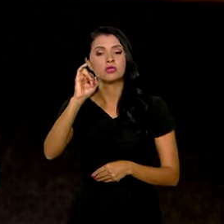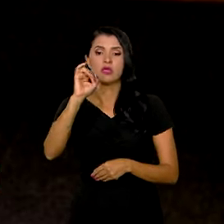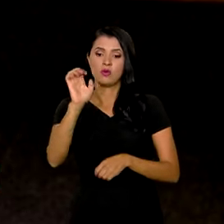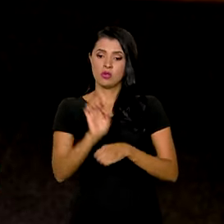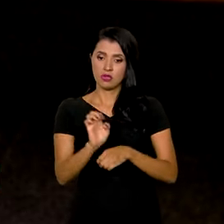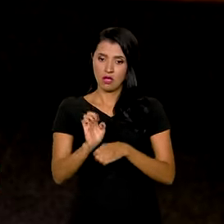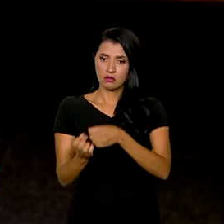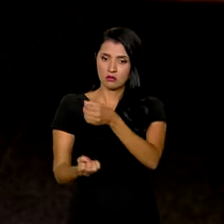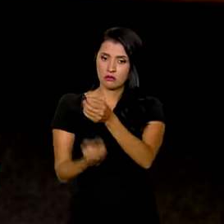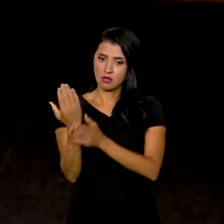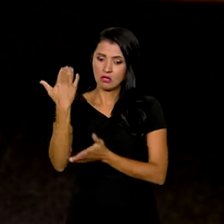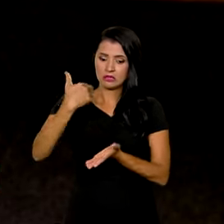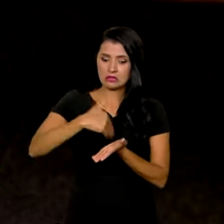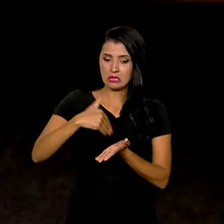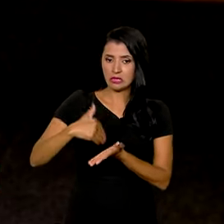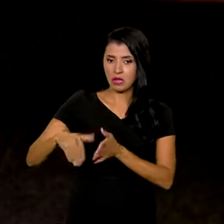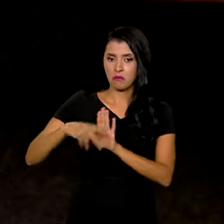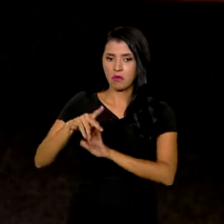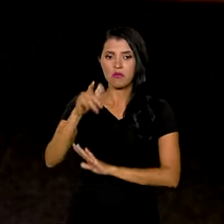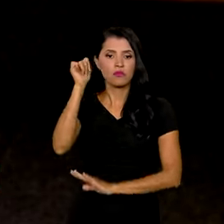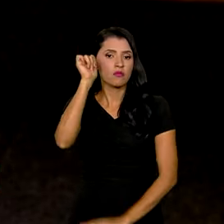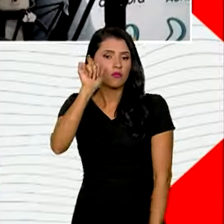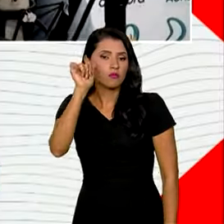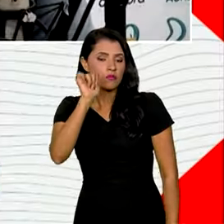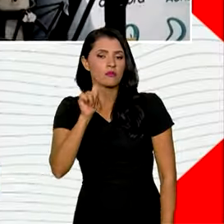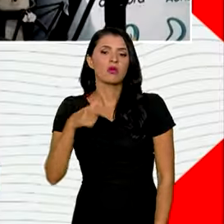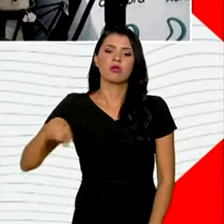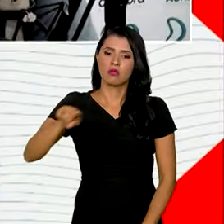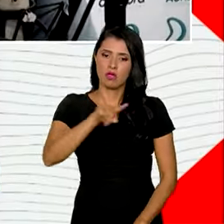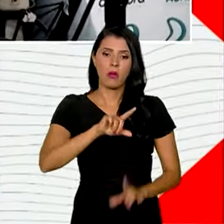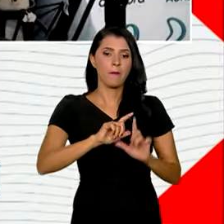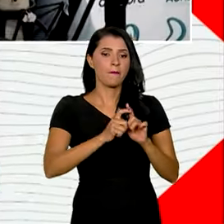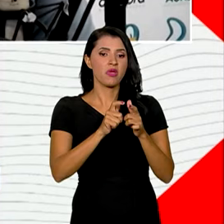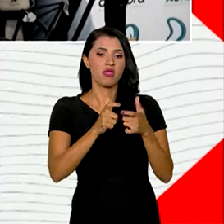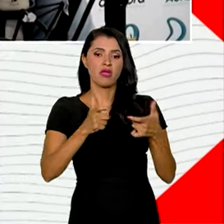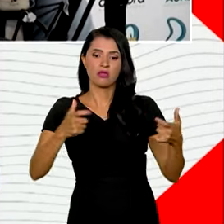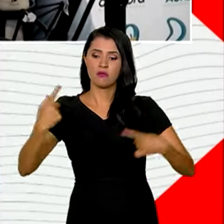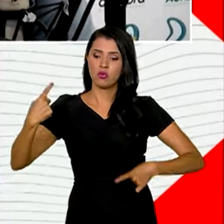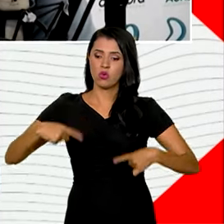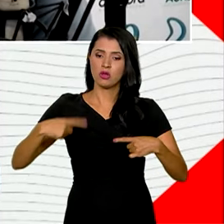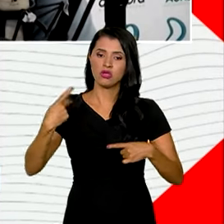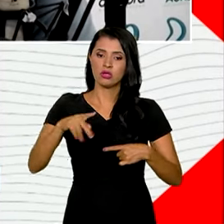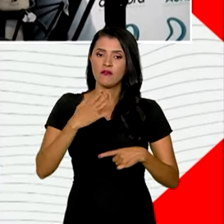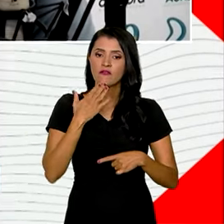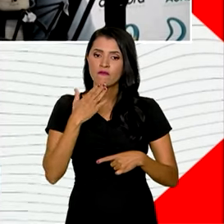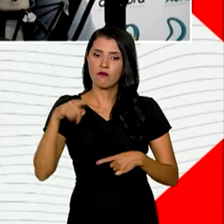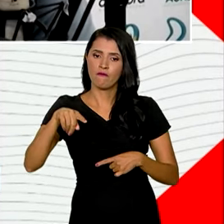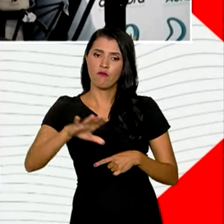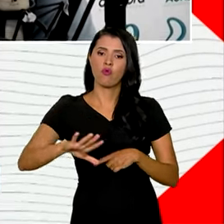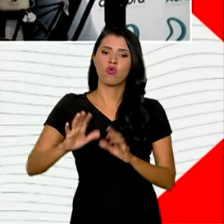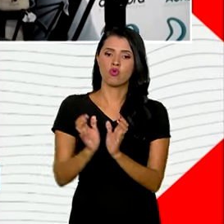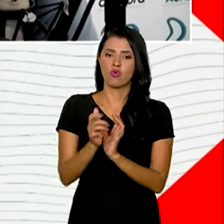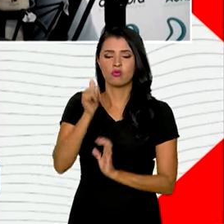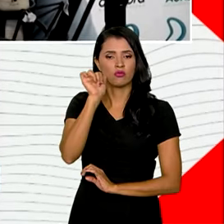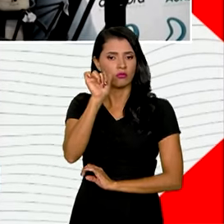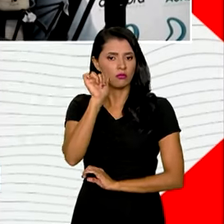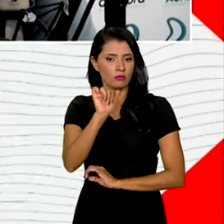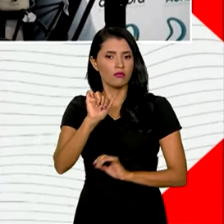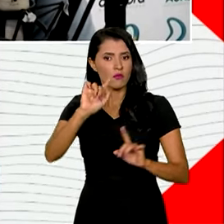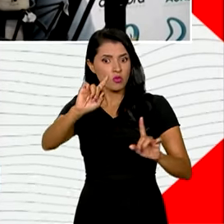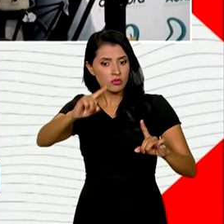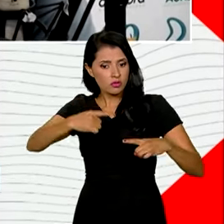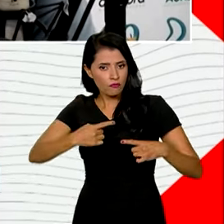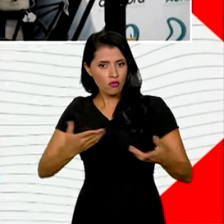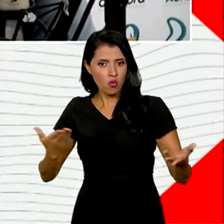implantarem secretarias de mulheres para que sejam ampliadas as políticas públicas voltadas a esse público. O desafio que está